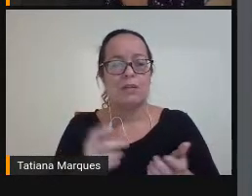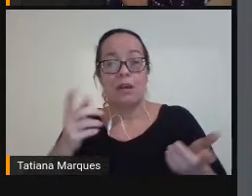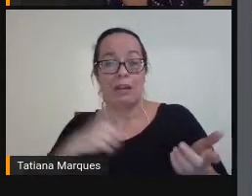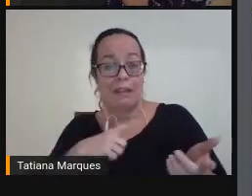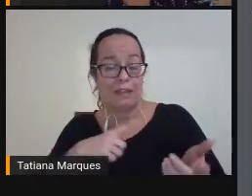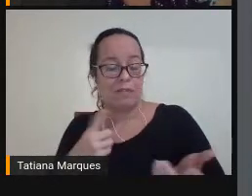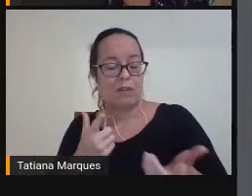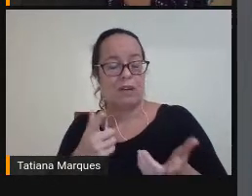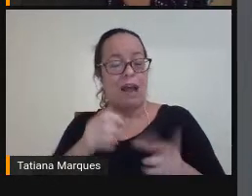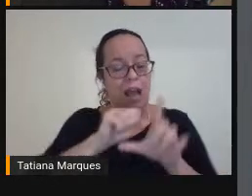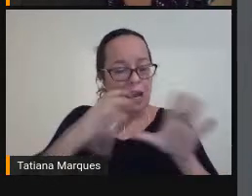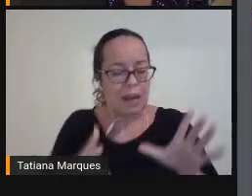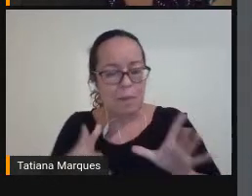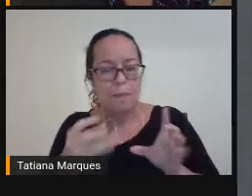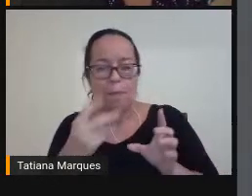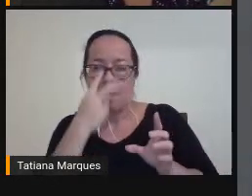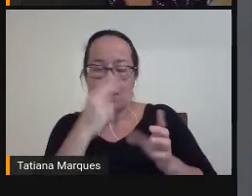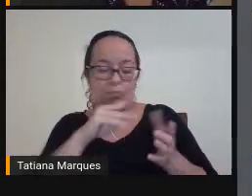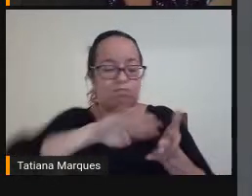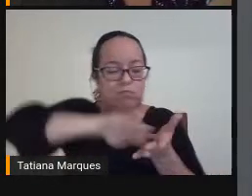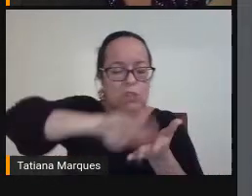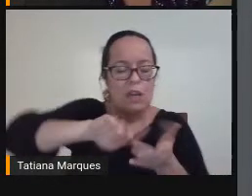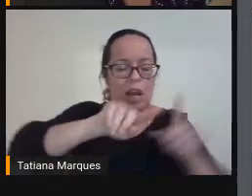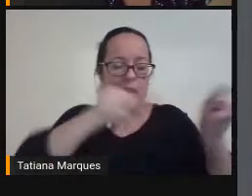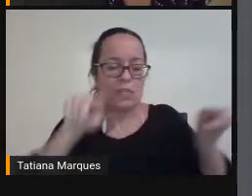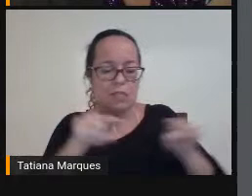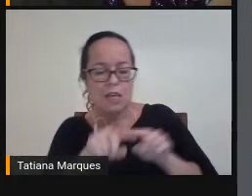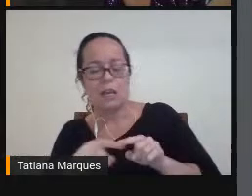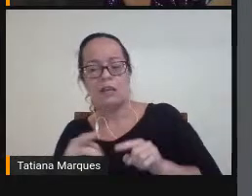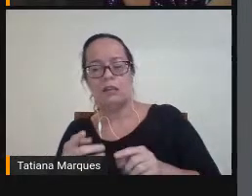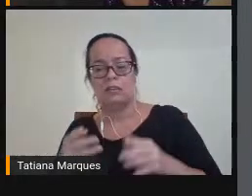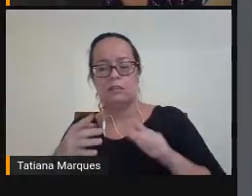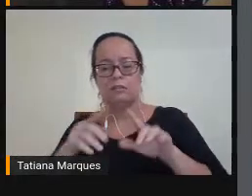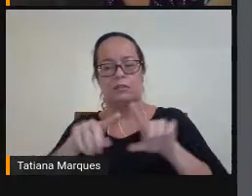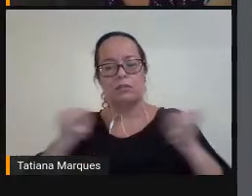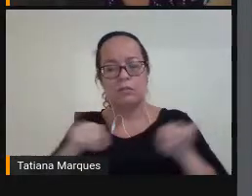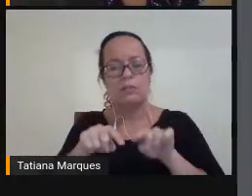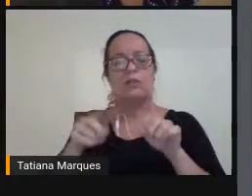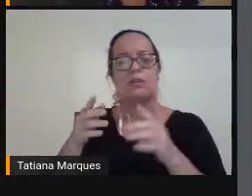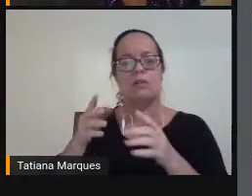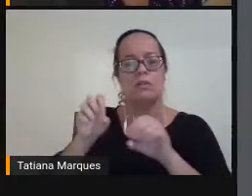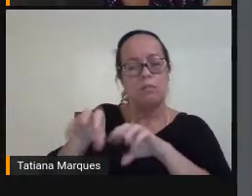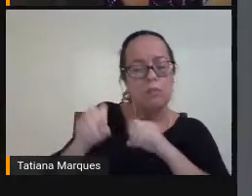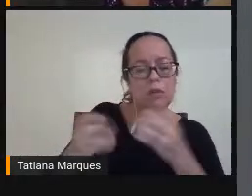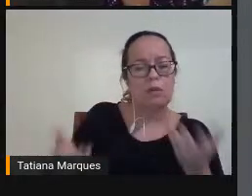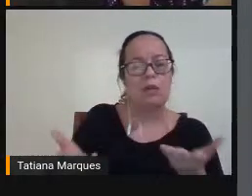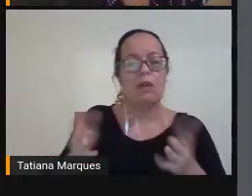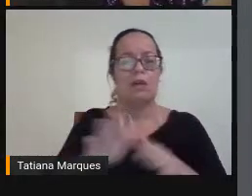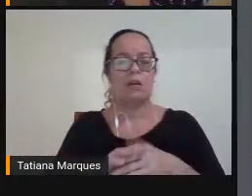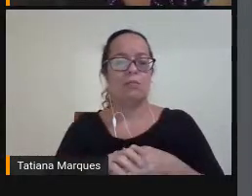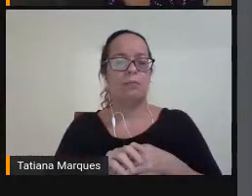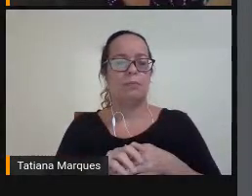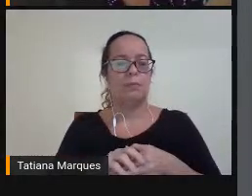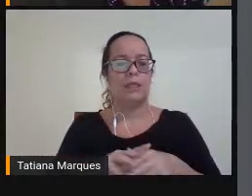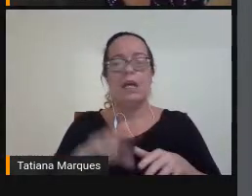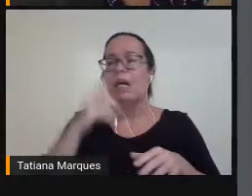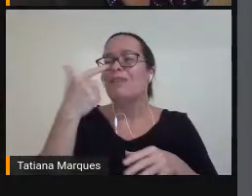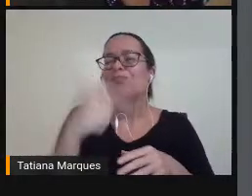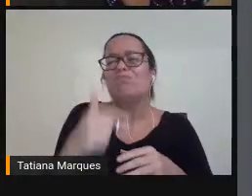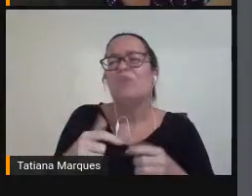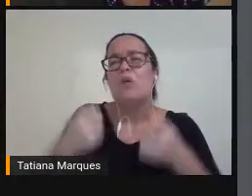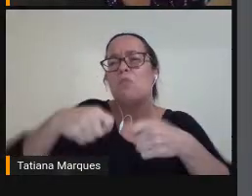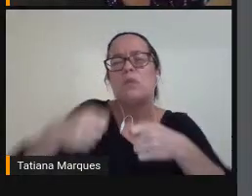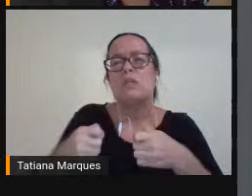Muito forte Onde nós Tínhamos Claramente A ideia De que Não Não precisa Nada específico Para esses